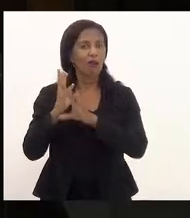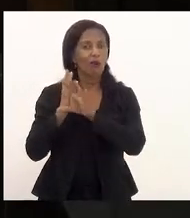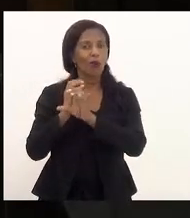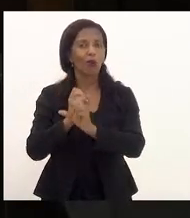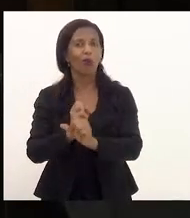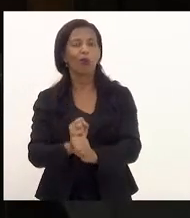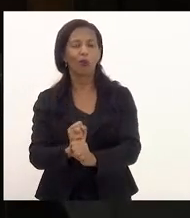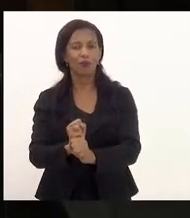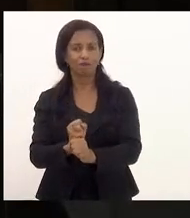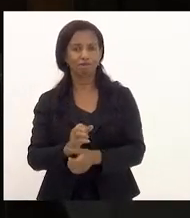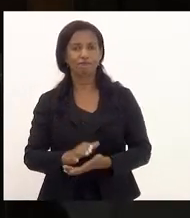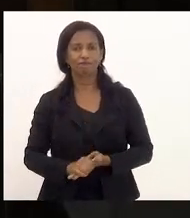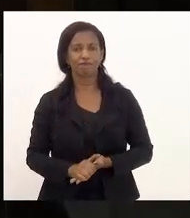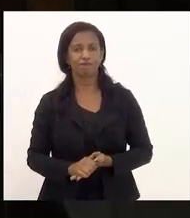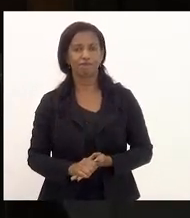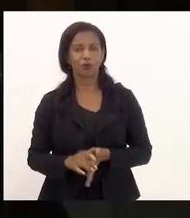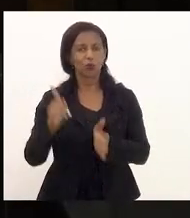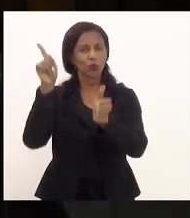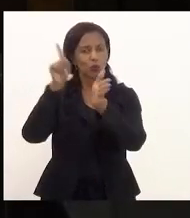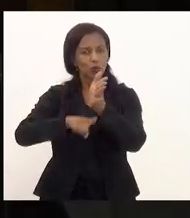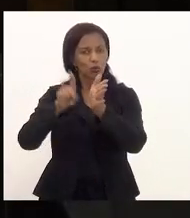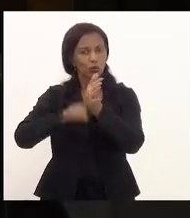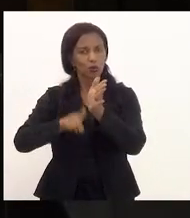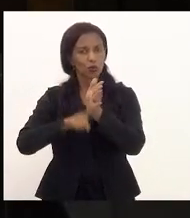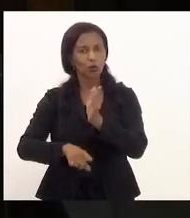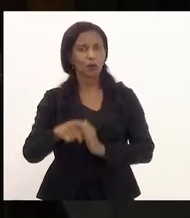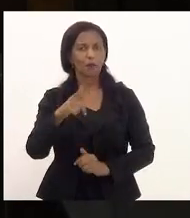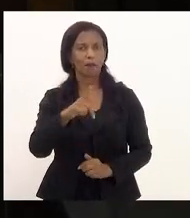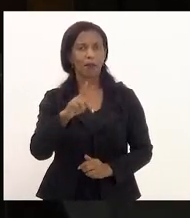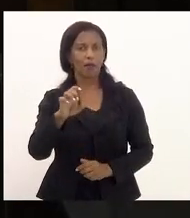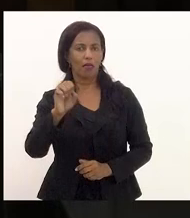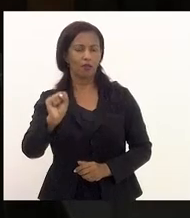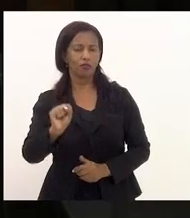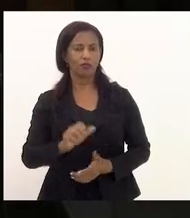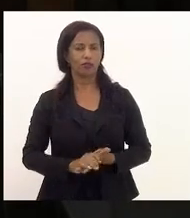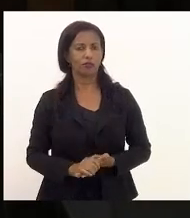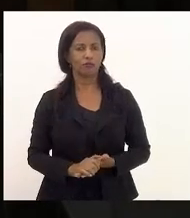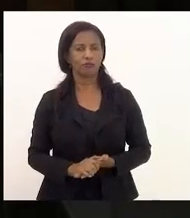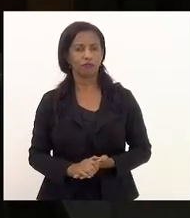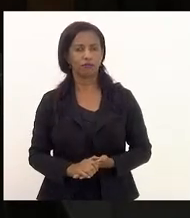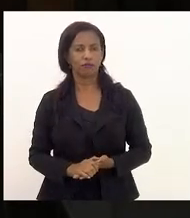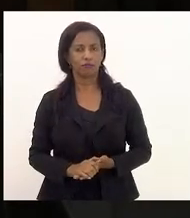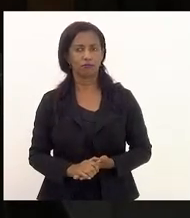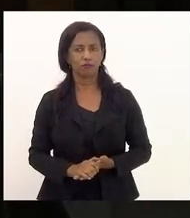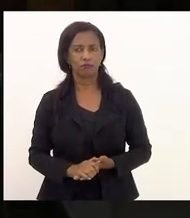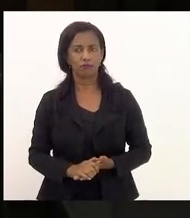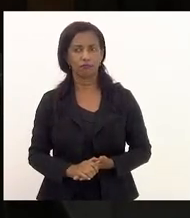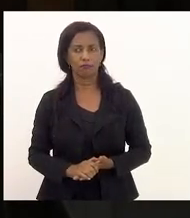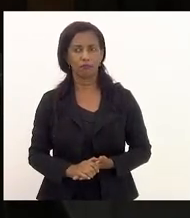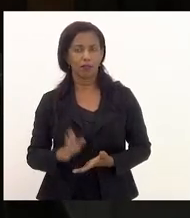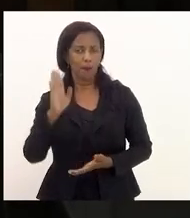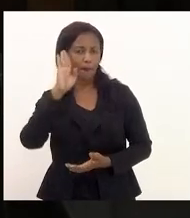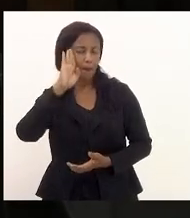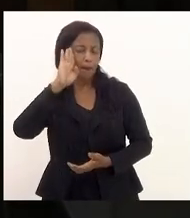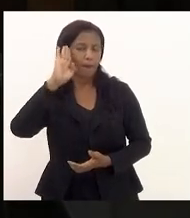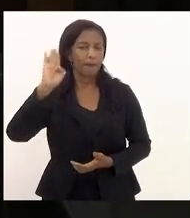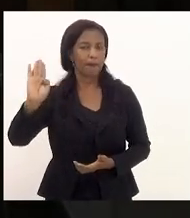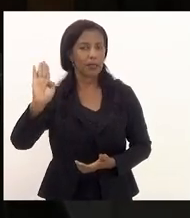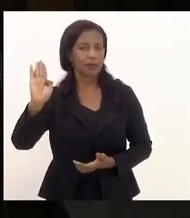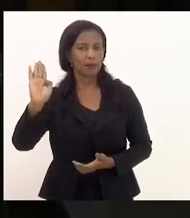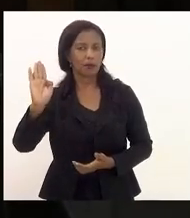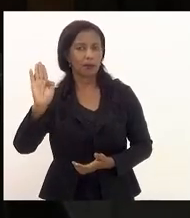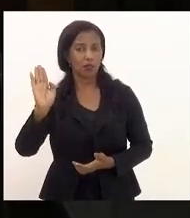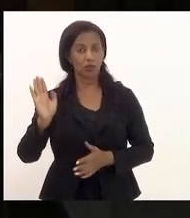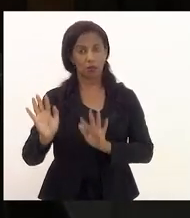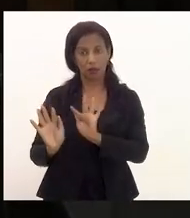dos descontos nas PEs que são abrigados principalmente, mas não